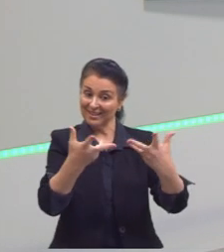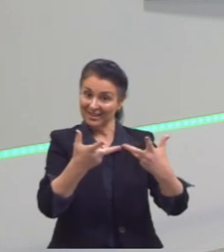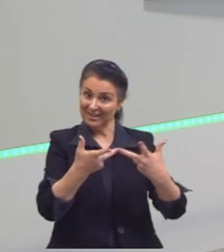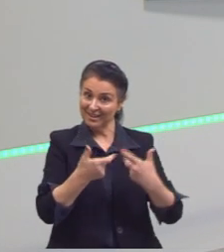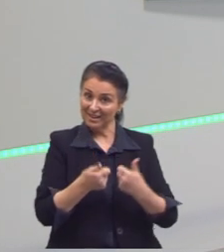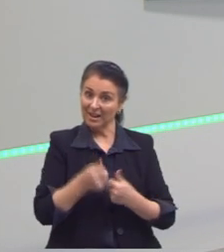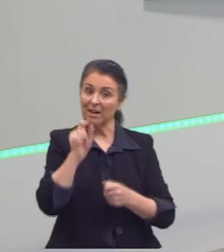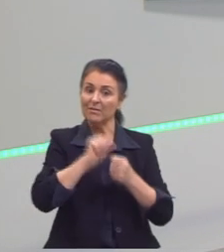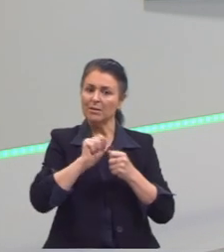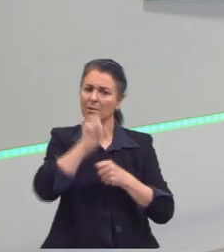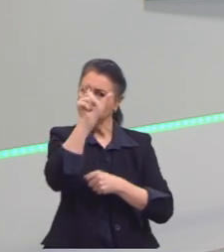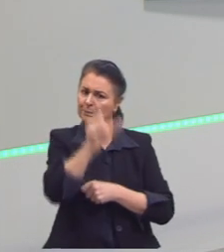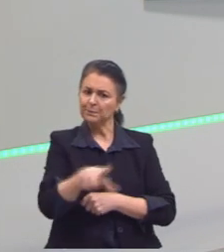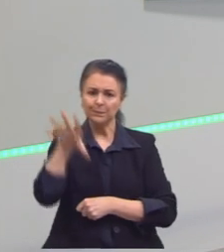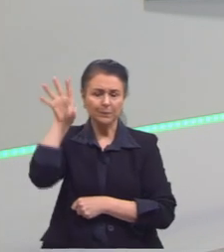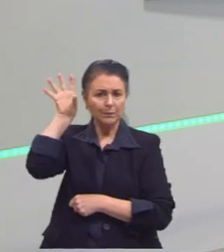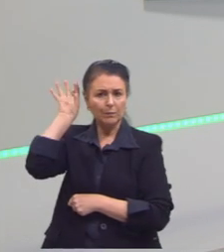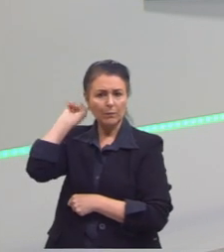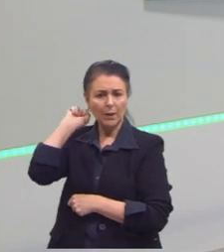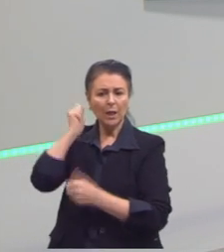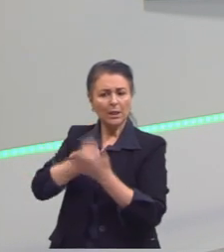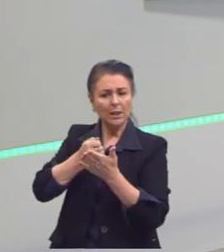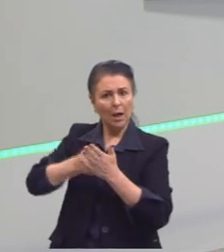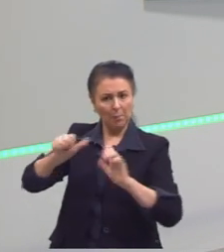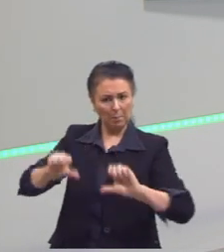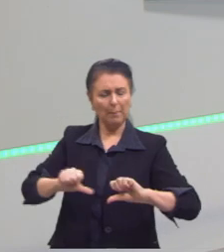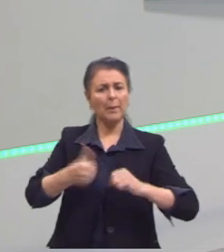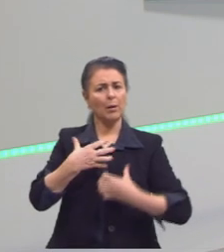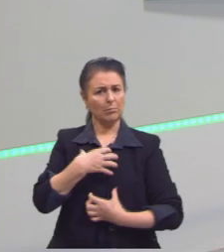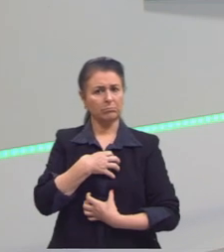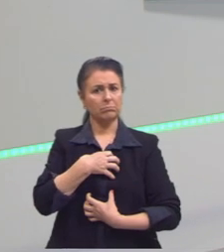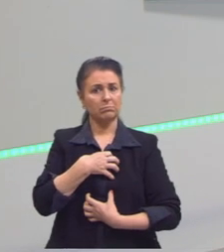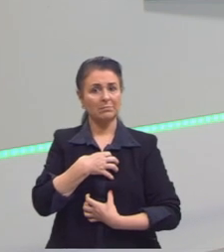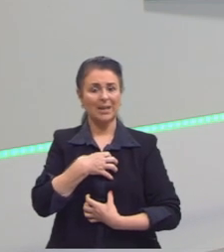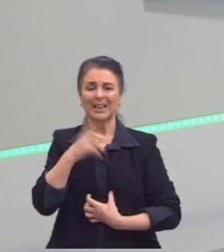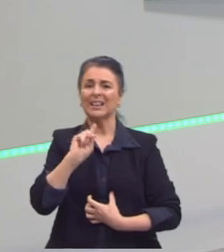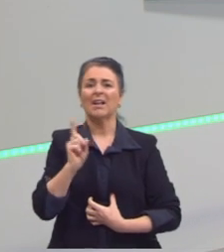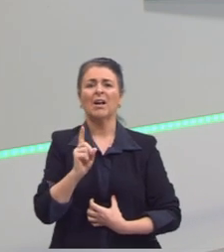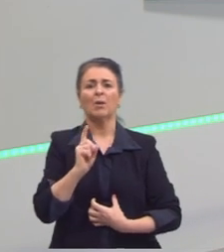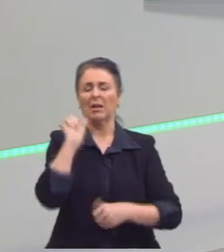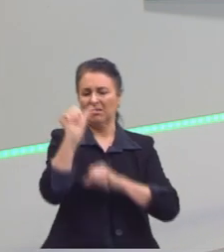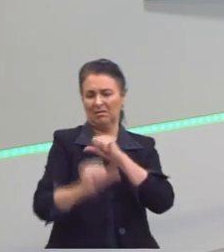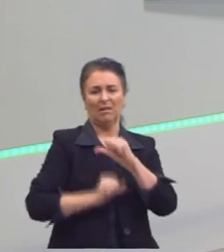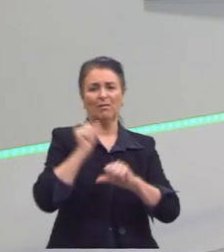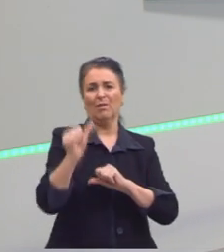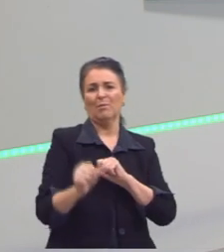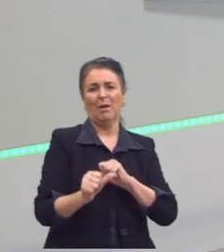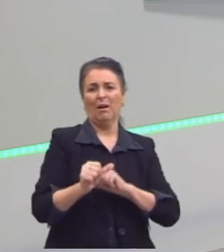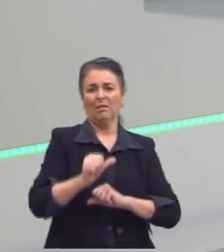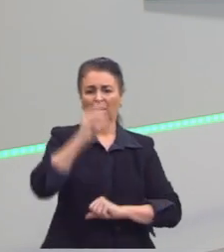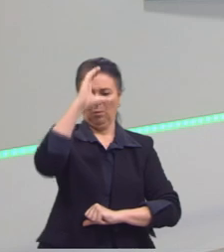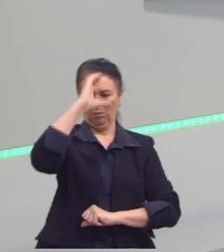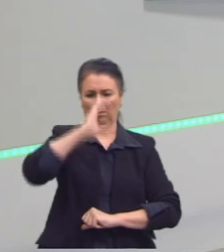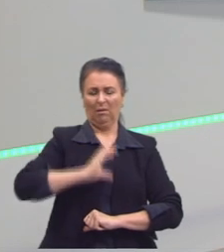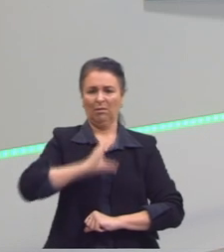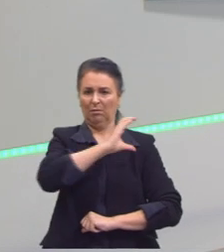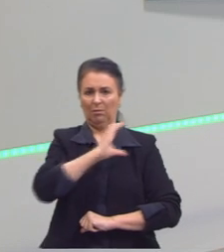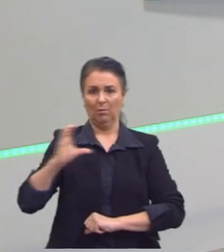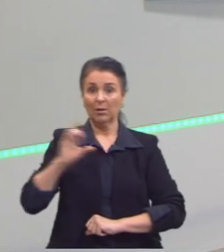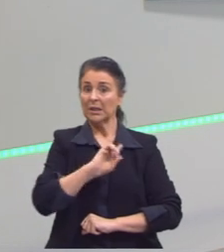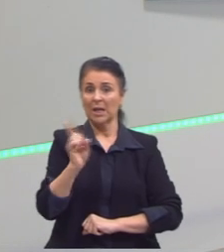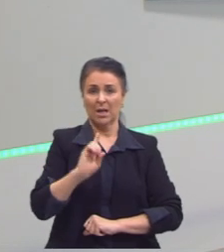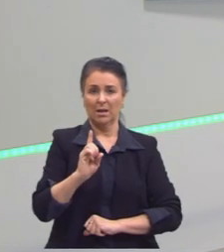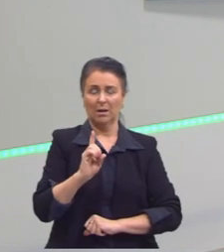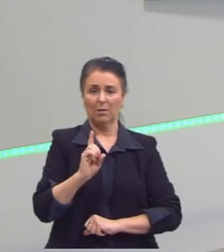para ele tentar ser uma pessoa melhor. Não para ele ser um católico fervoroso, um religioso fervoroso. Mas